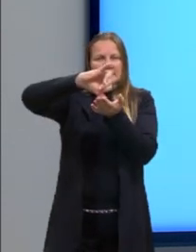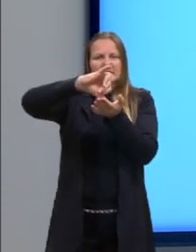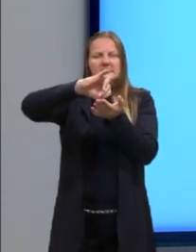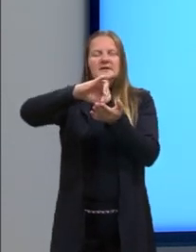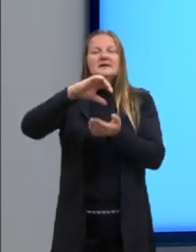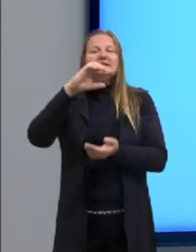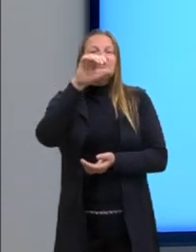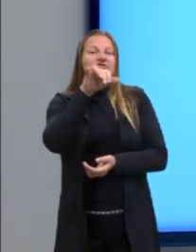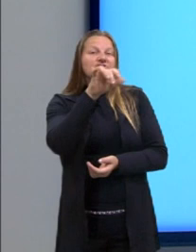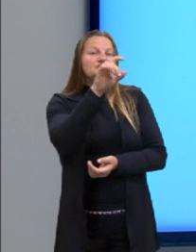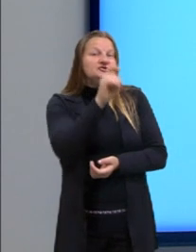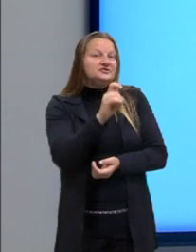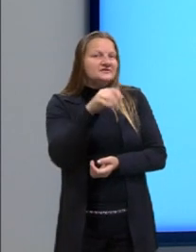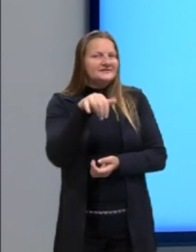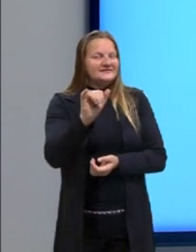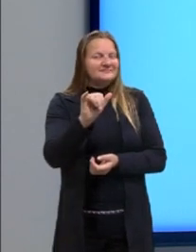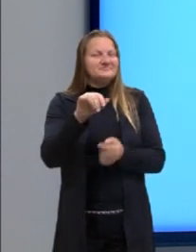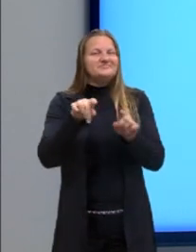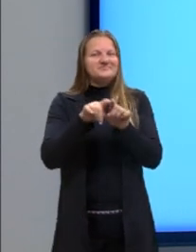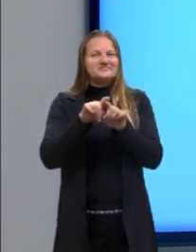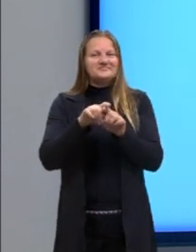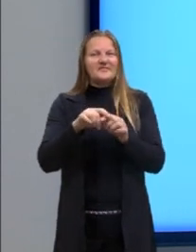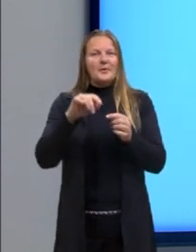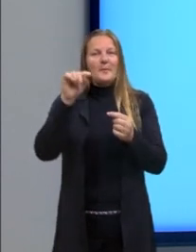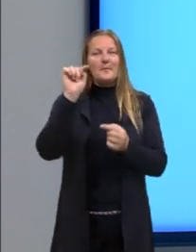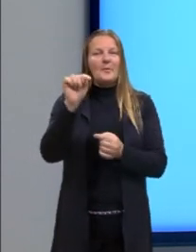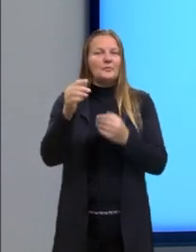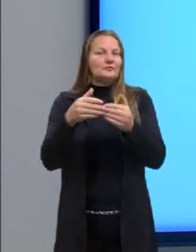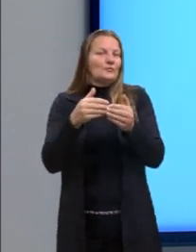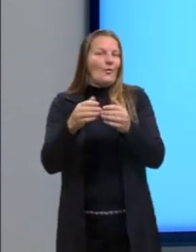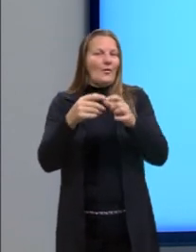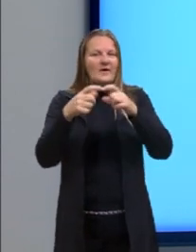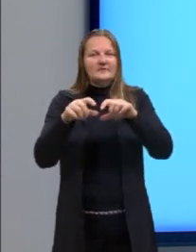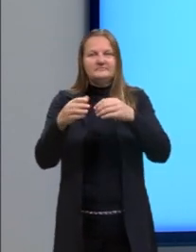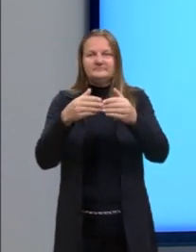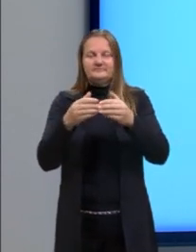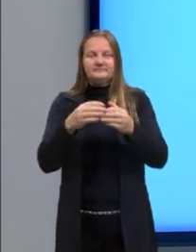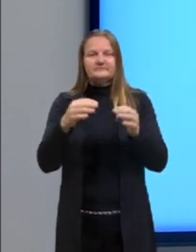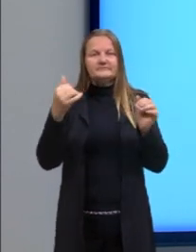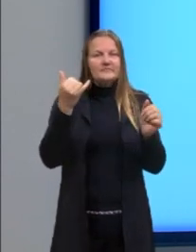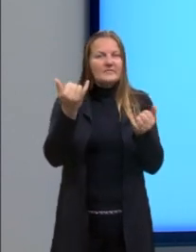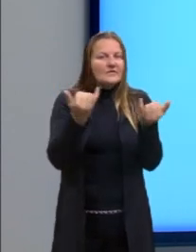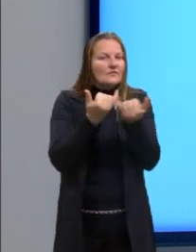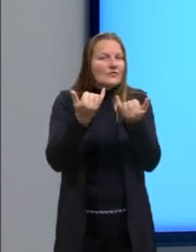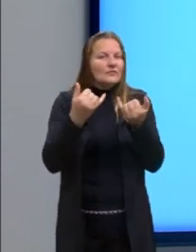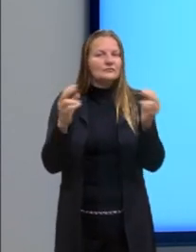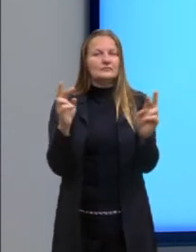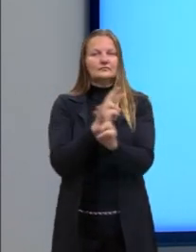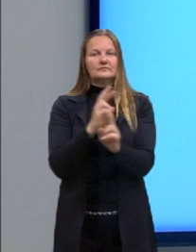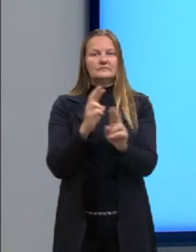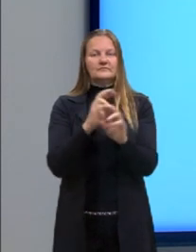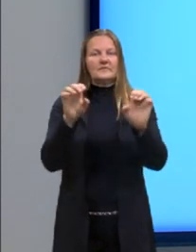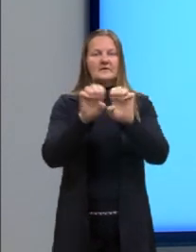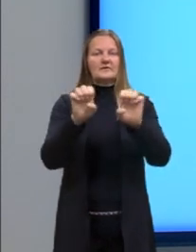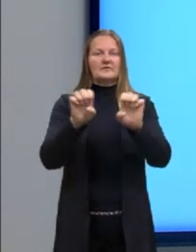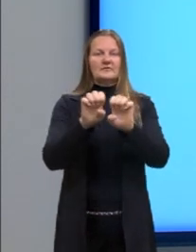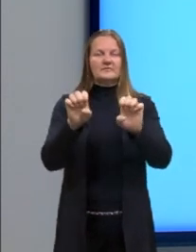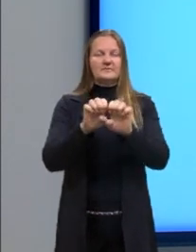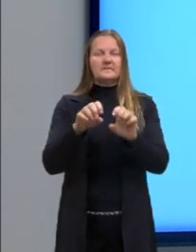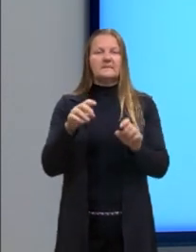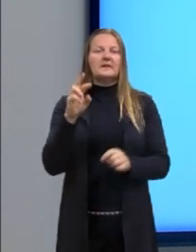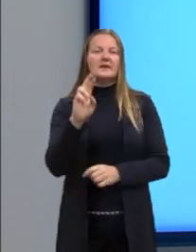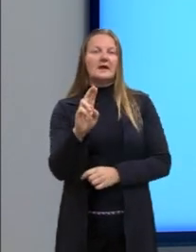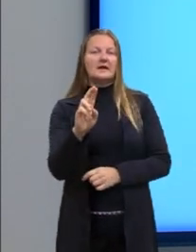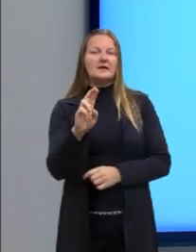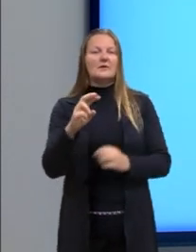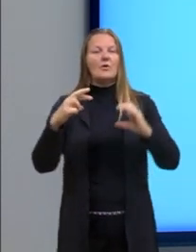x e o y vão ser, então, de um ponto qualquer, que vai nos trazer essa relação da equação. E o r